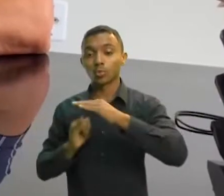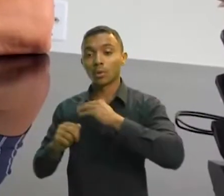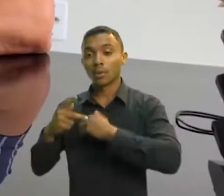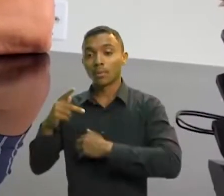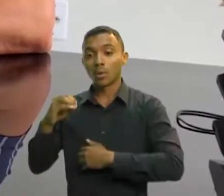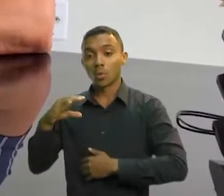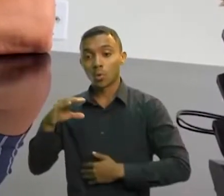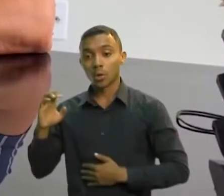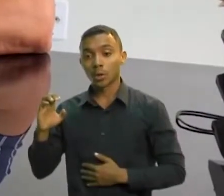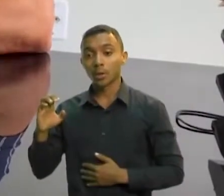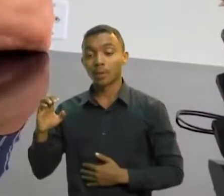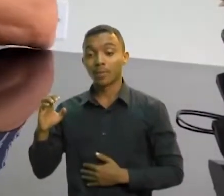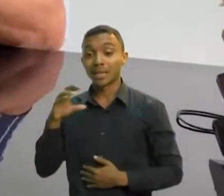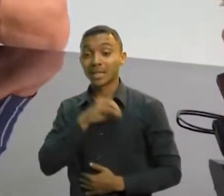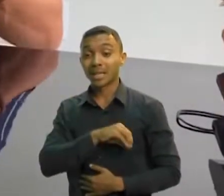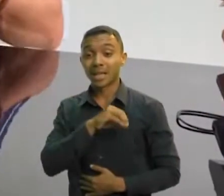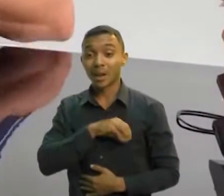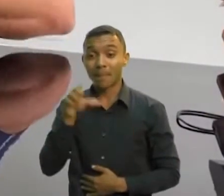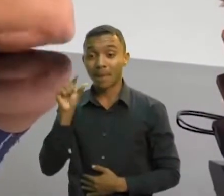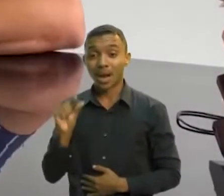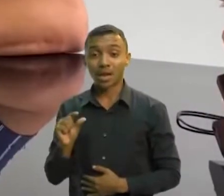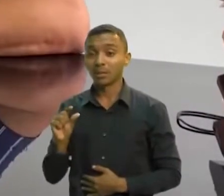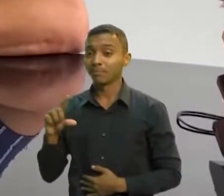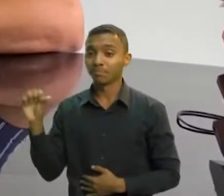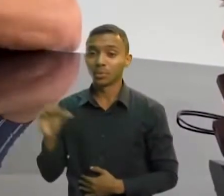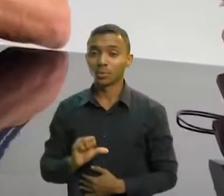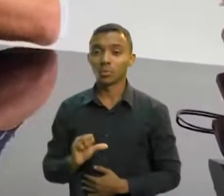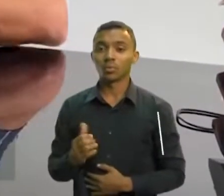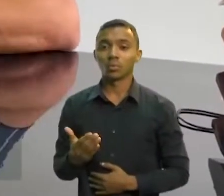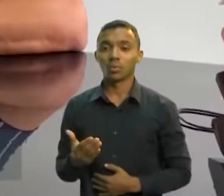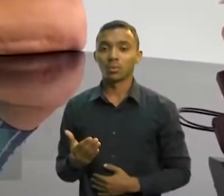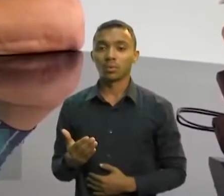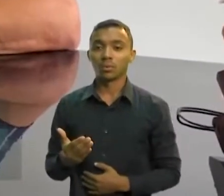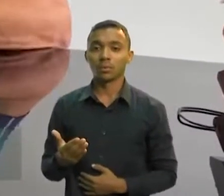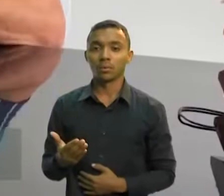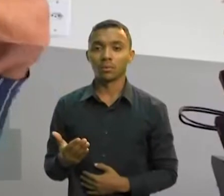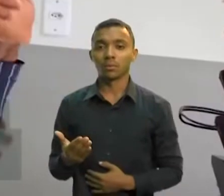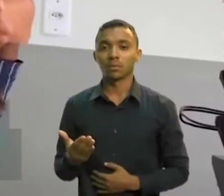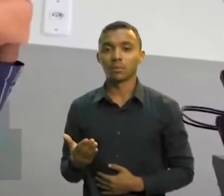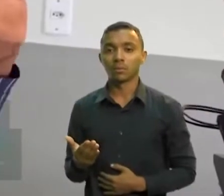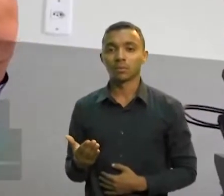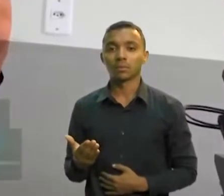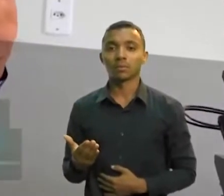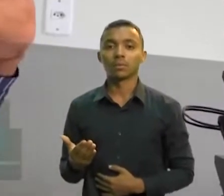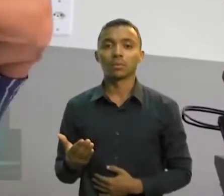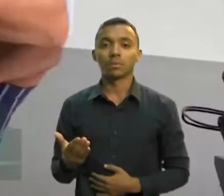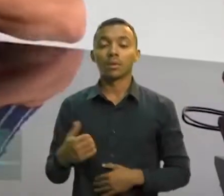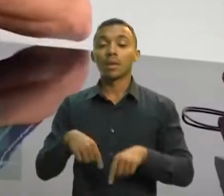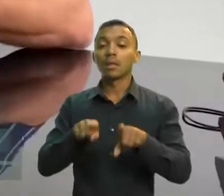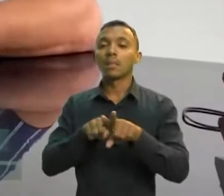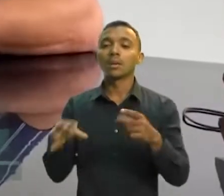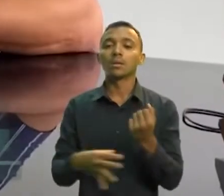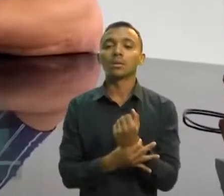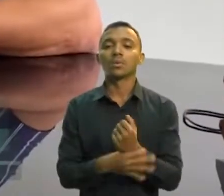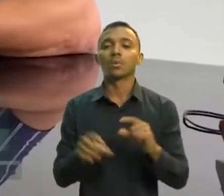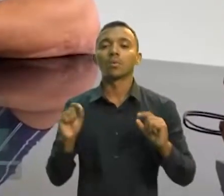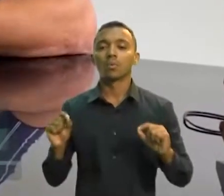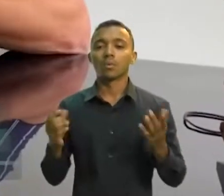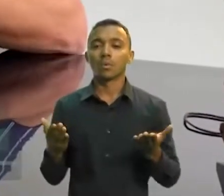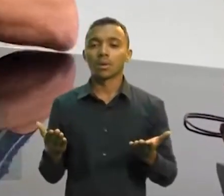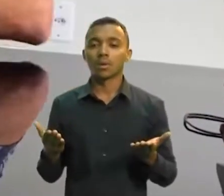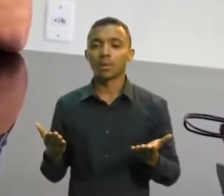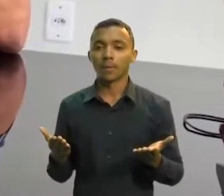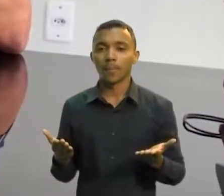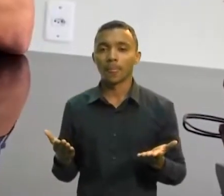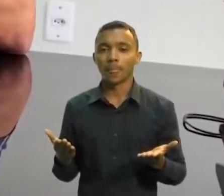professores é ainda maior. Precisamos regular a legislação e colocar mais recursos e garantir uma carreira nacional